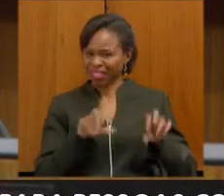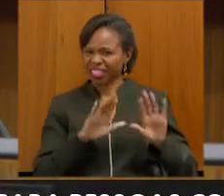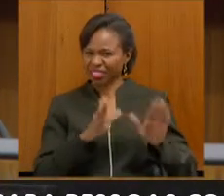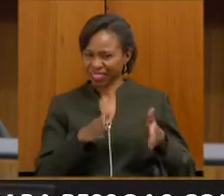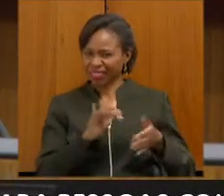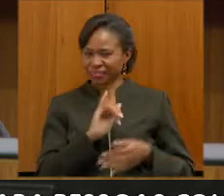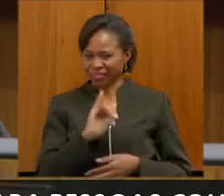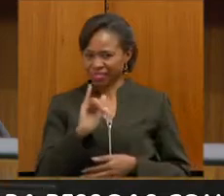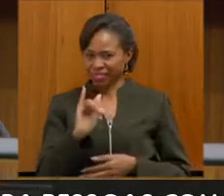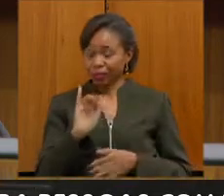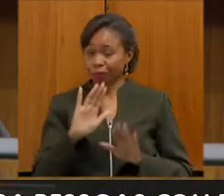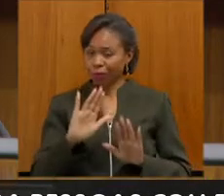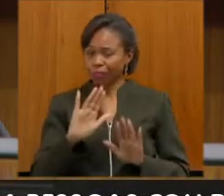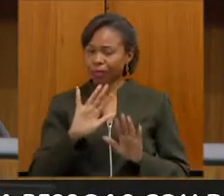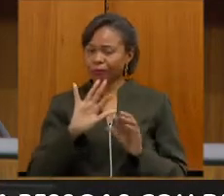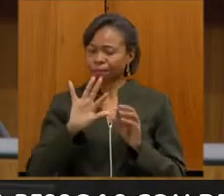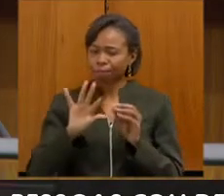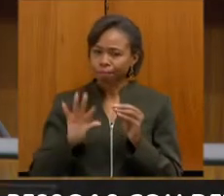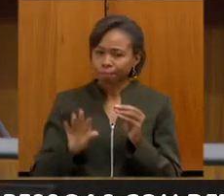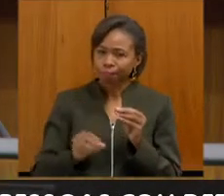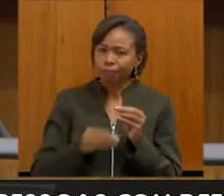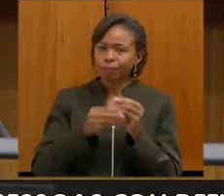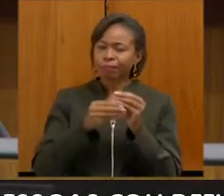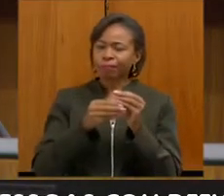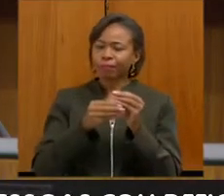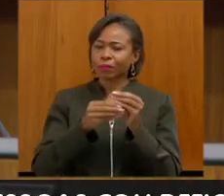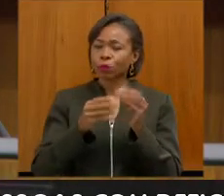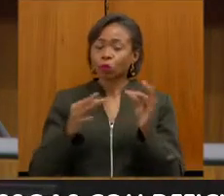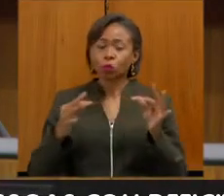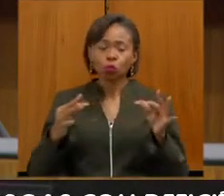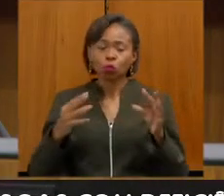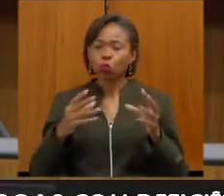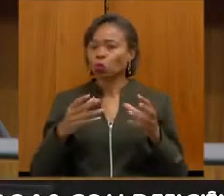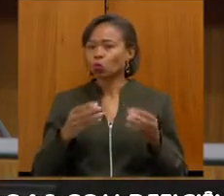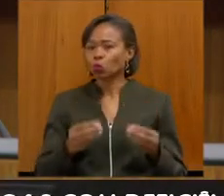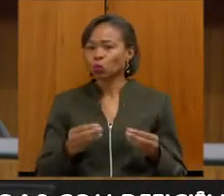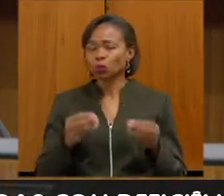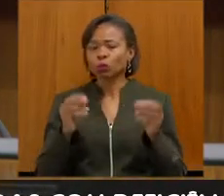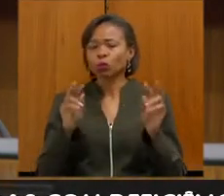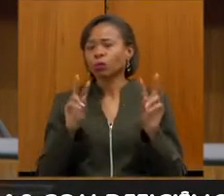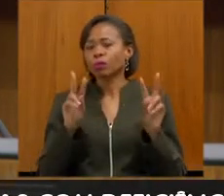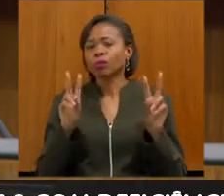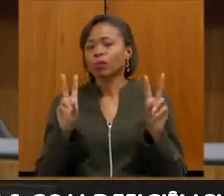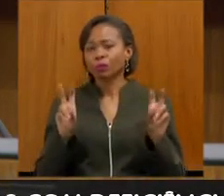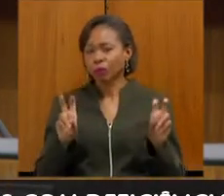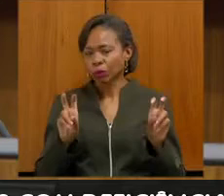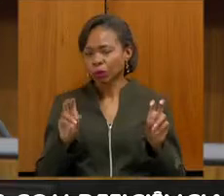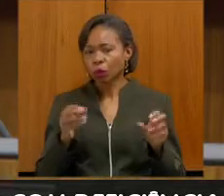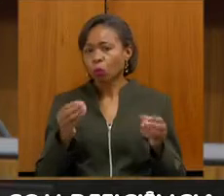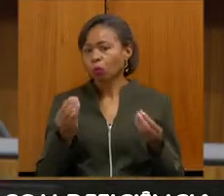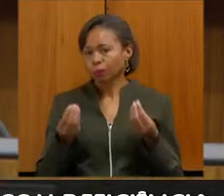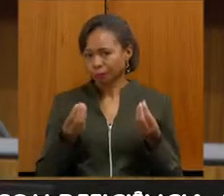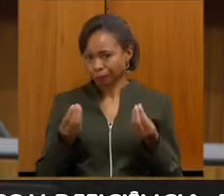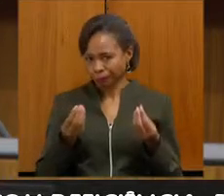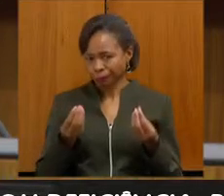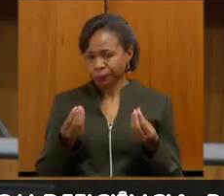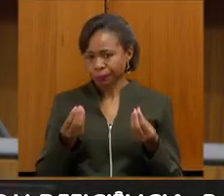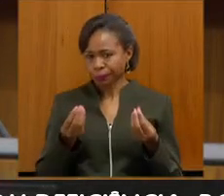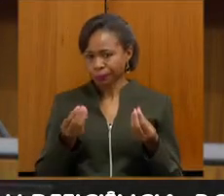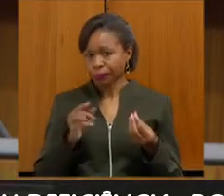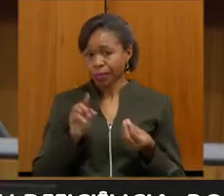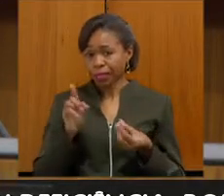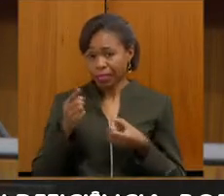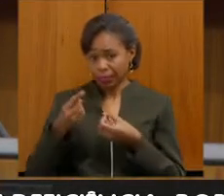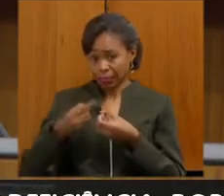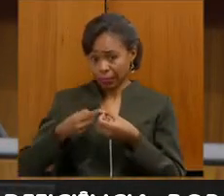gostaria de reforçar tudo que foi falado colocando da seguinte forma. Em Bom Despacho